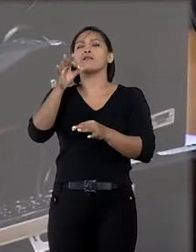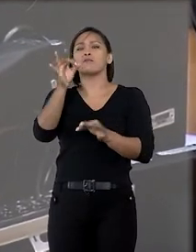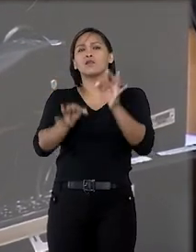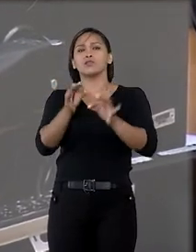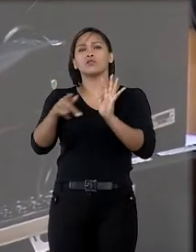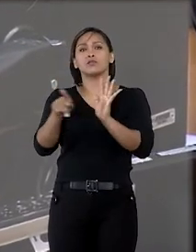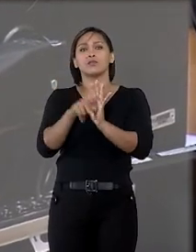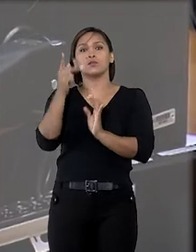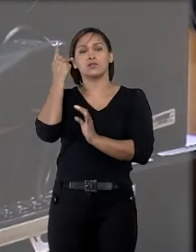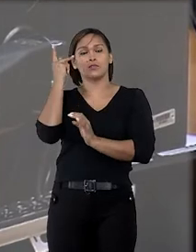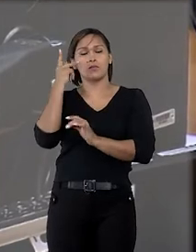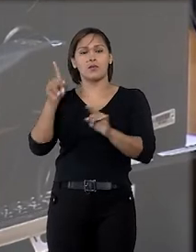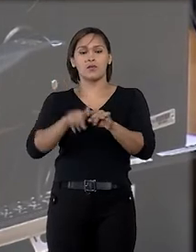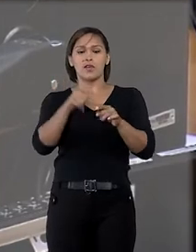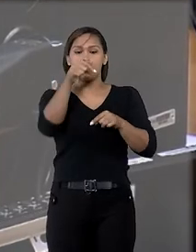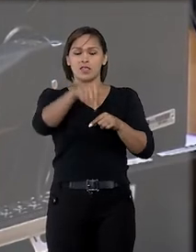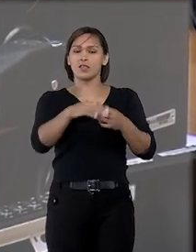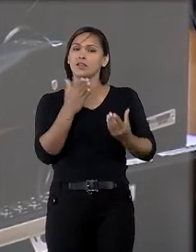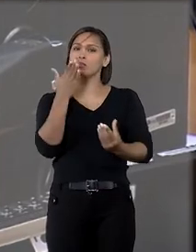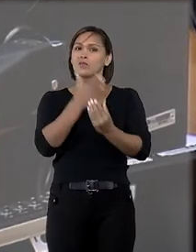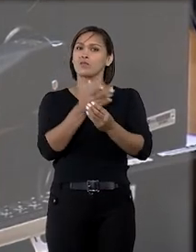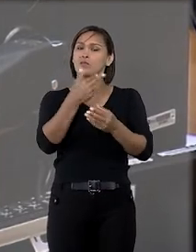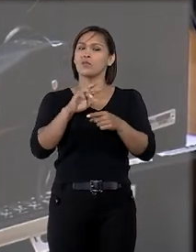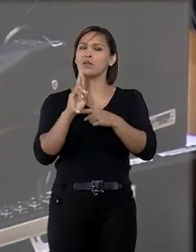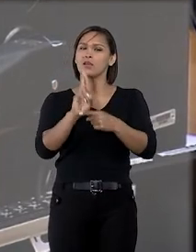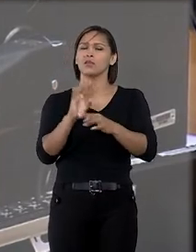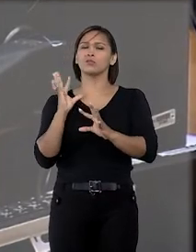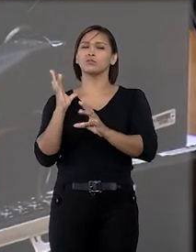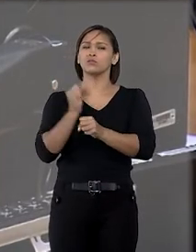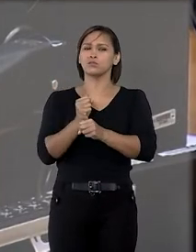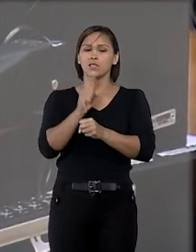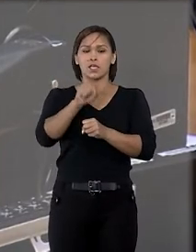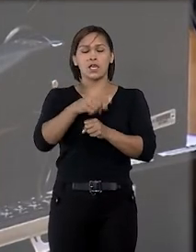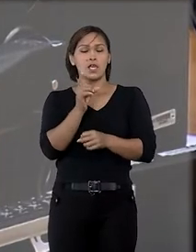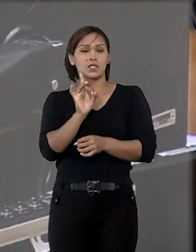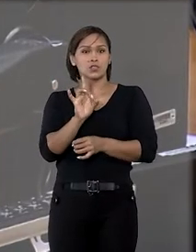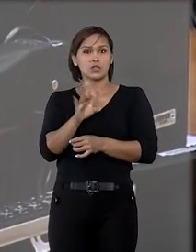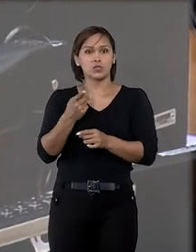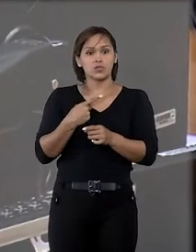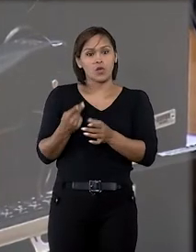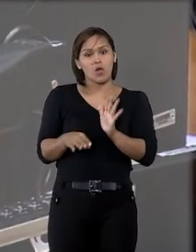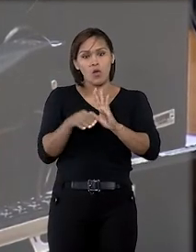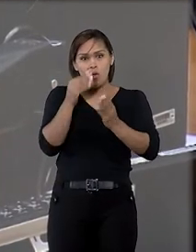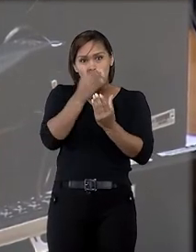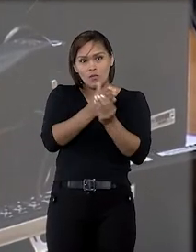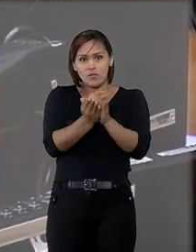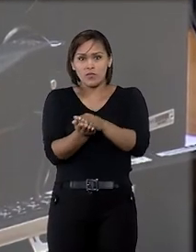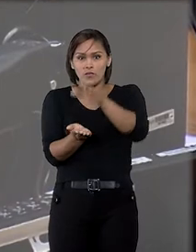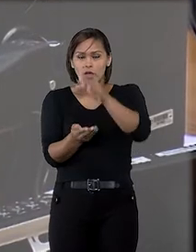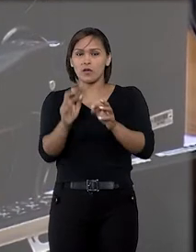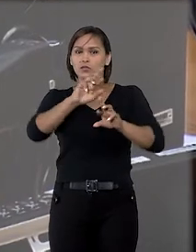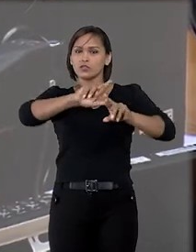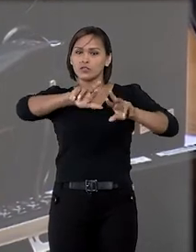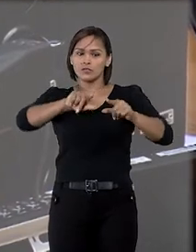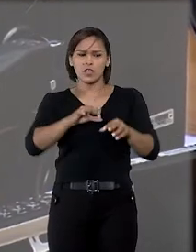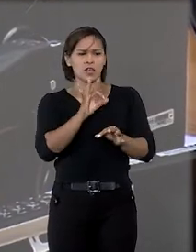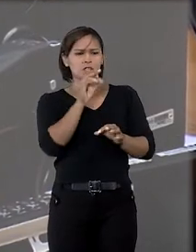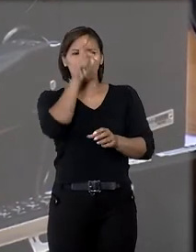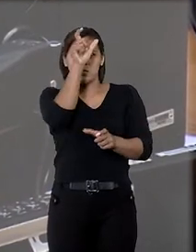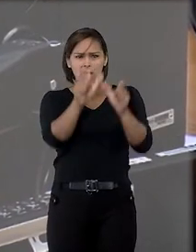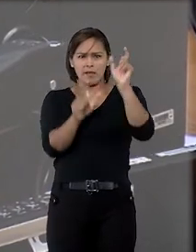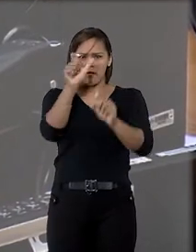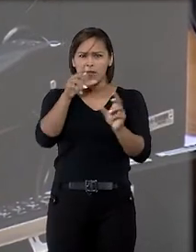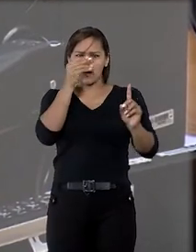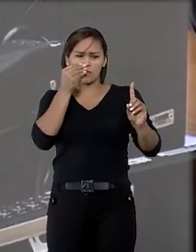Justiça de São Paulo. Nesse caso, o relator concluiu que, além das circunstâncias dos autos serem diferentes para cada réu,